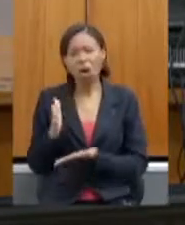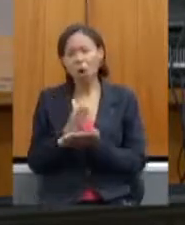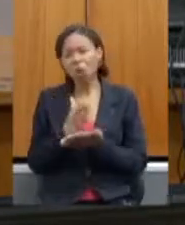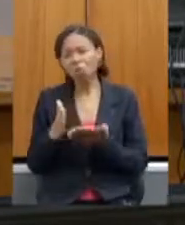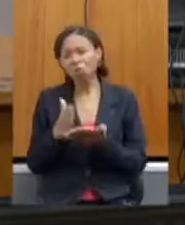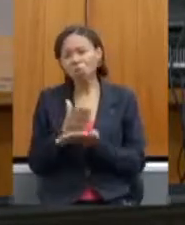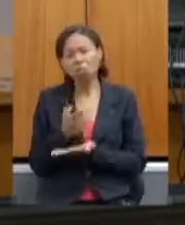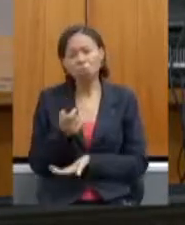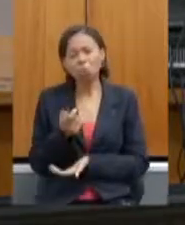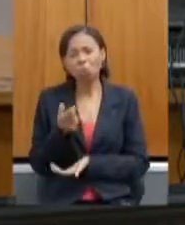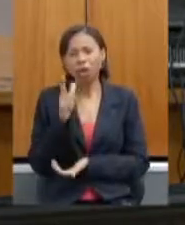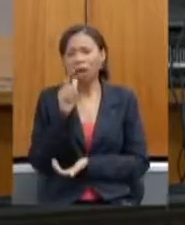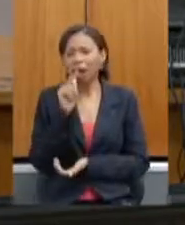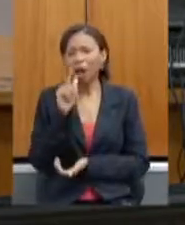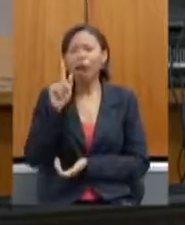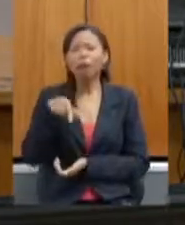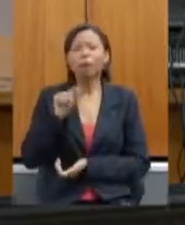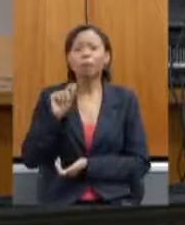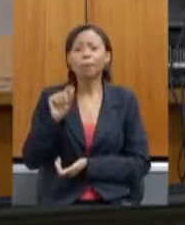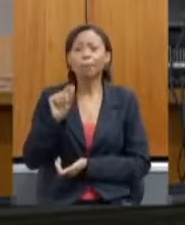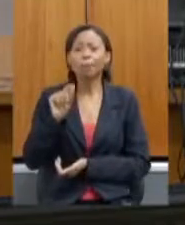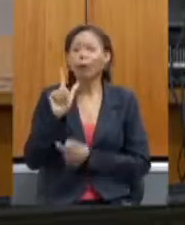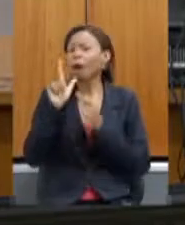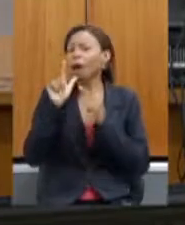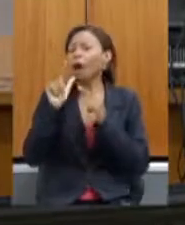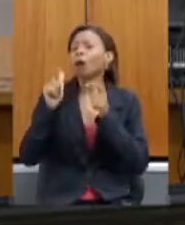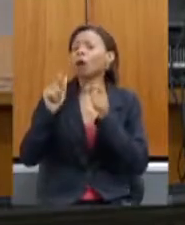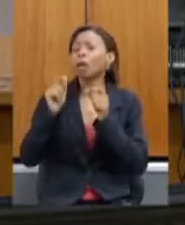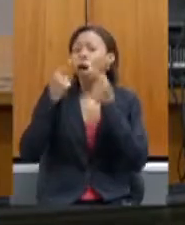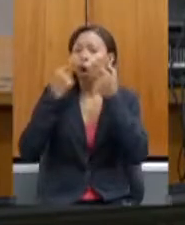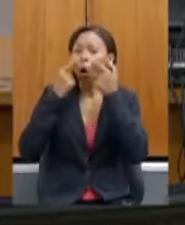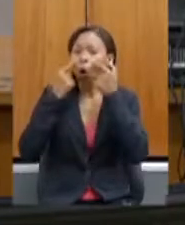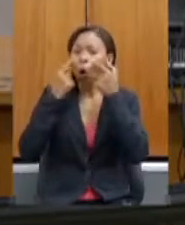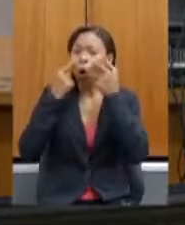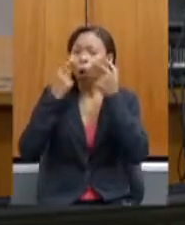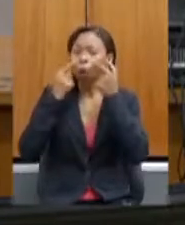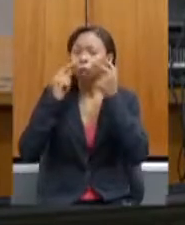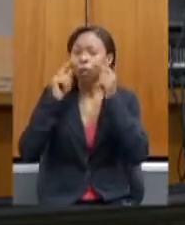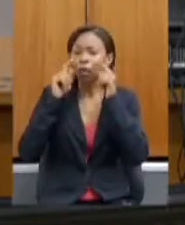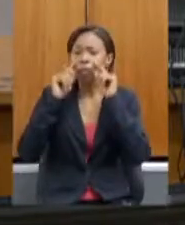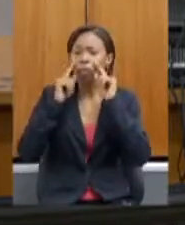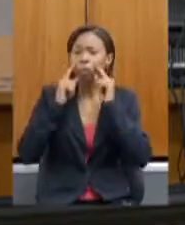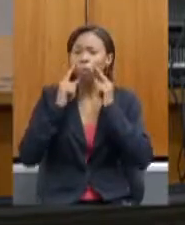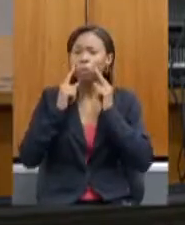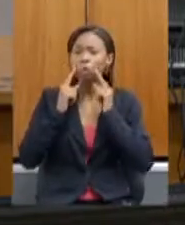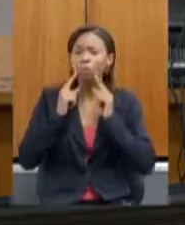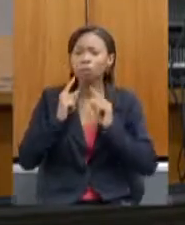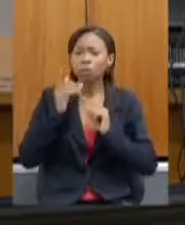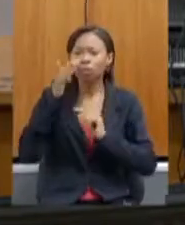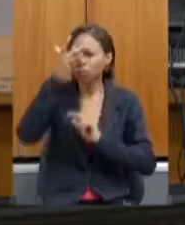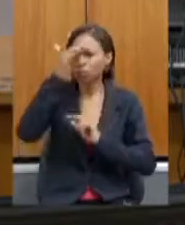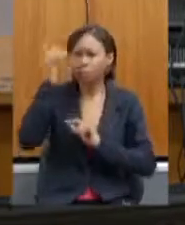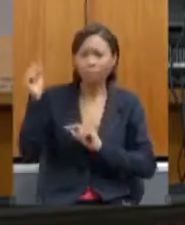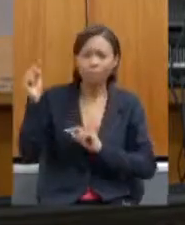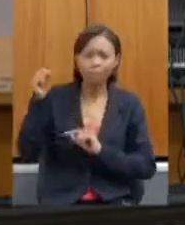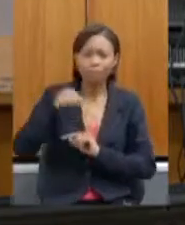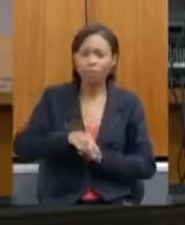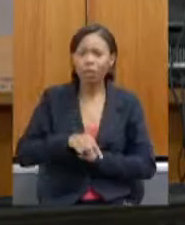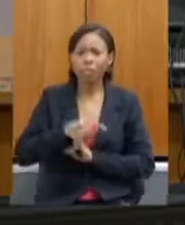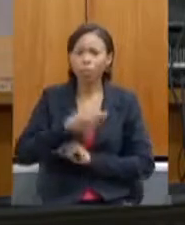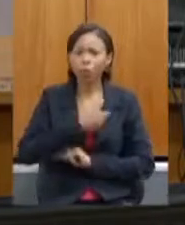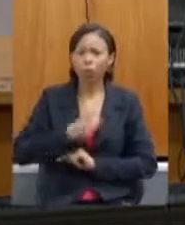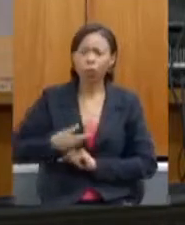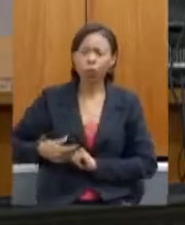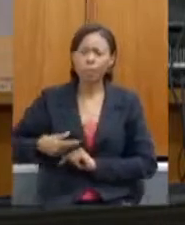agora, são as lágrimas nos olhos de quem vem aqui, de quem vem ao governo, lutar por produção